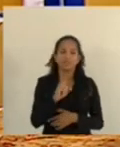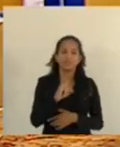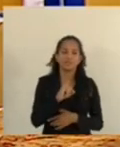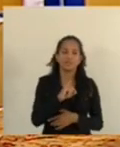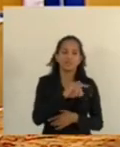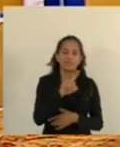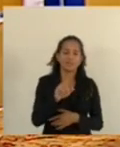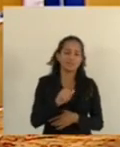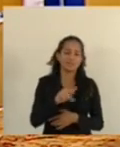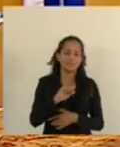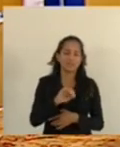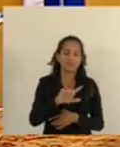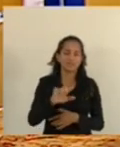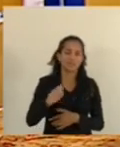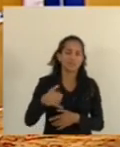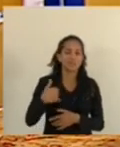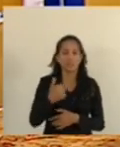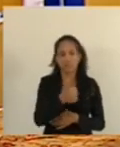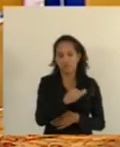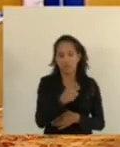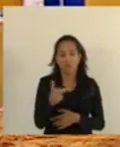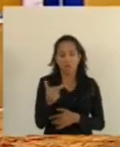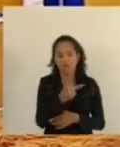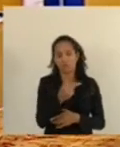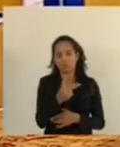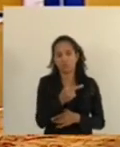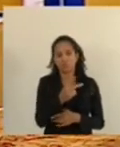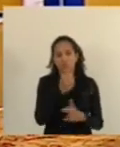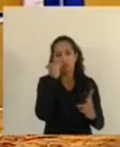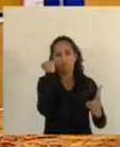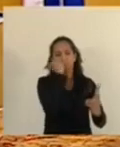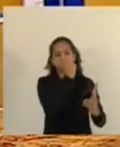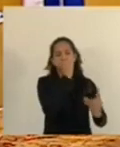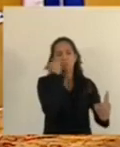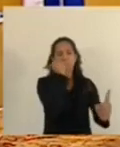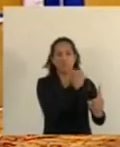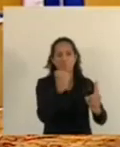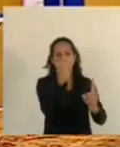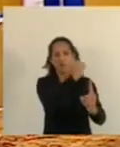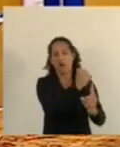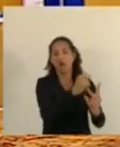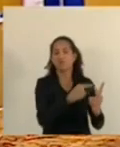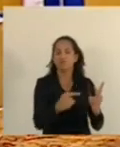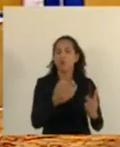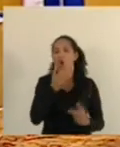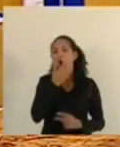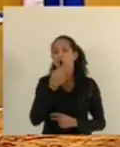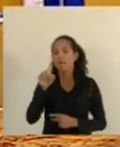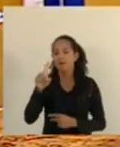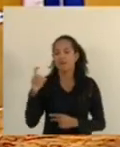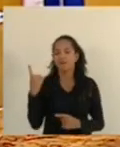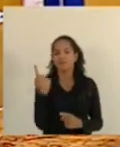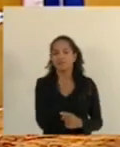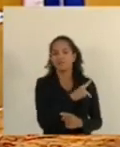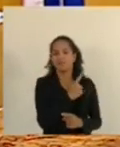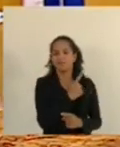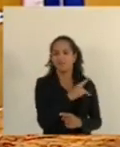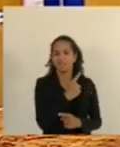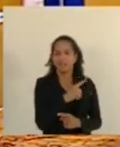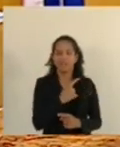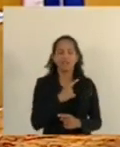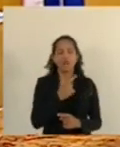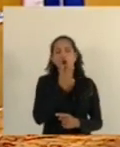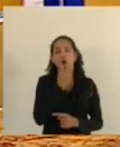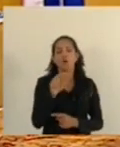Gonçalves de Araújo, de 11 anos, foram assassinadas a facadas. O ex-companheiro da Charlene, o